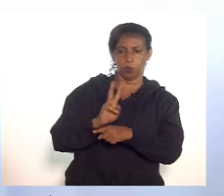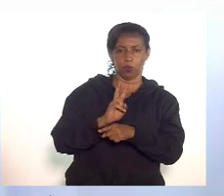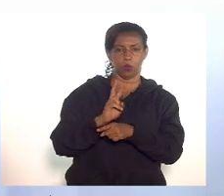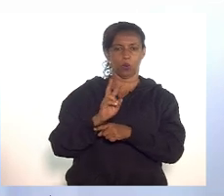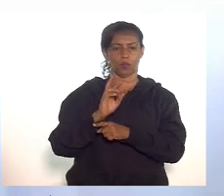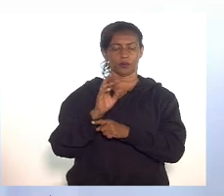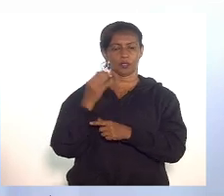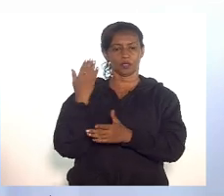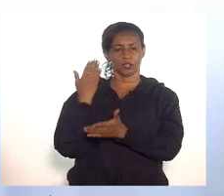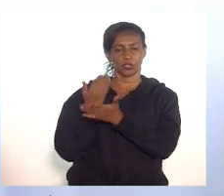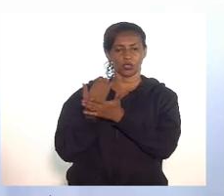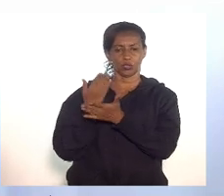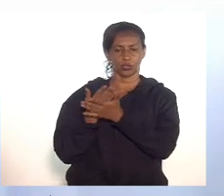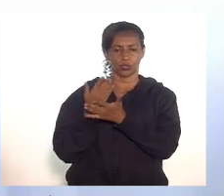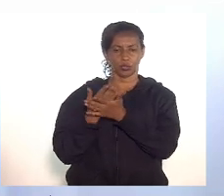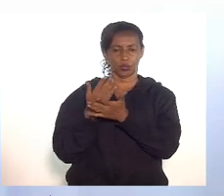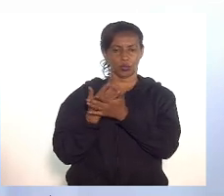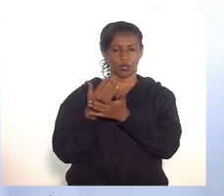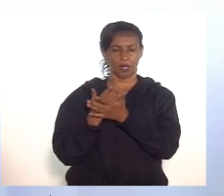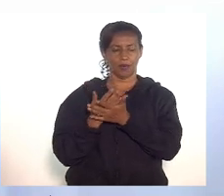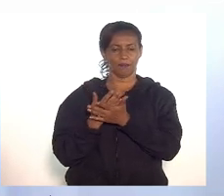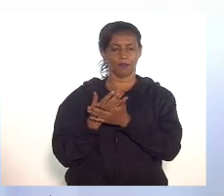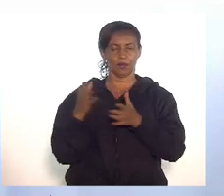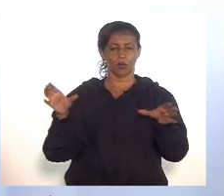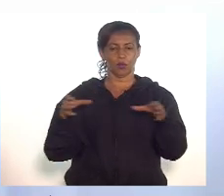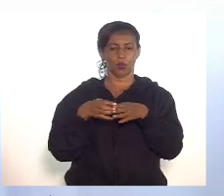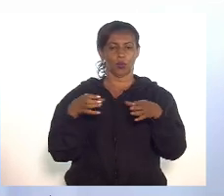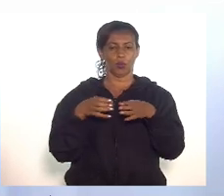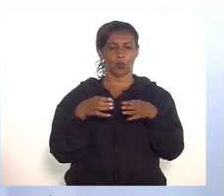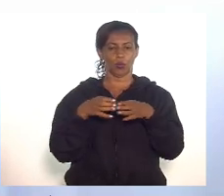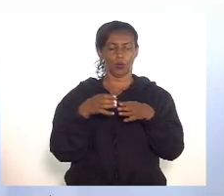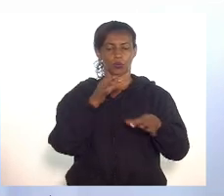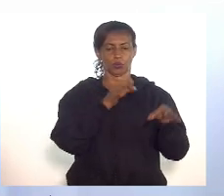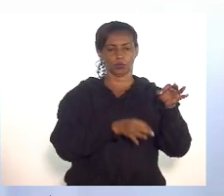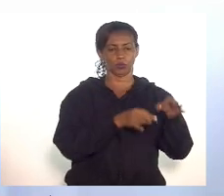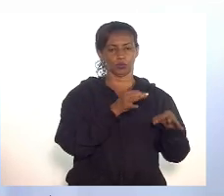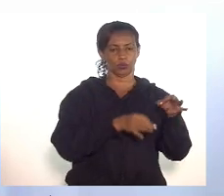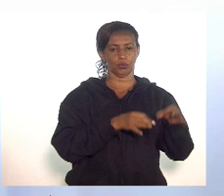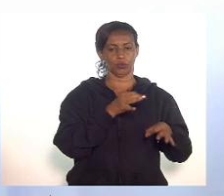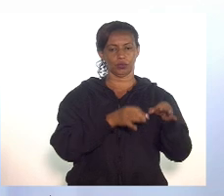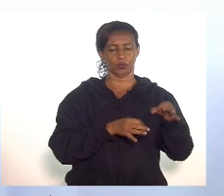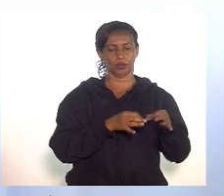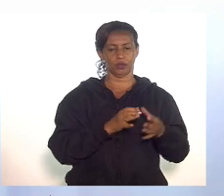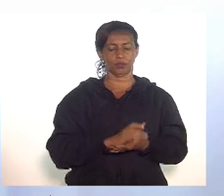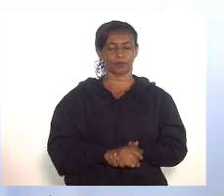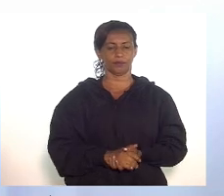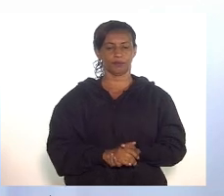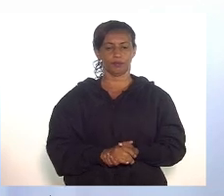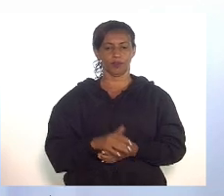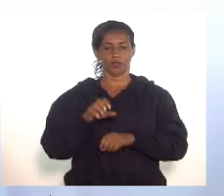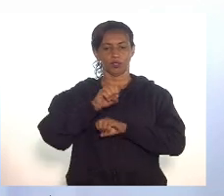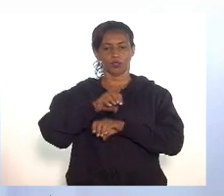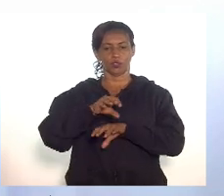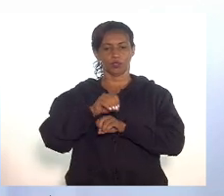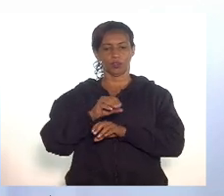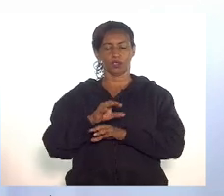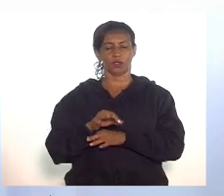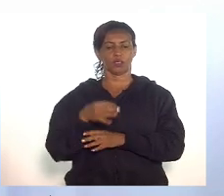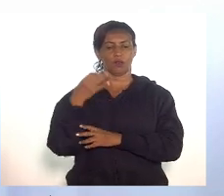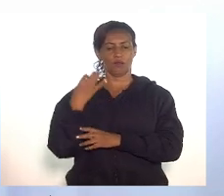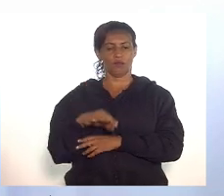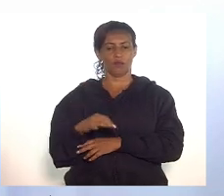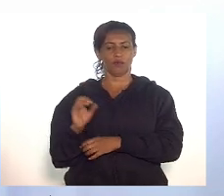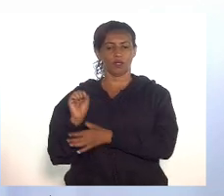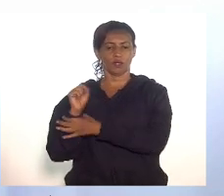Estado do Rio de Janeiro. Pareceres das comissões de Constituição e Justiça pela Juridicidade, de Educação, favorável,